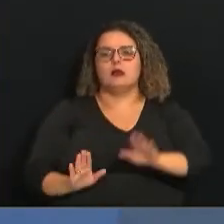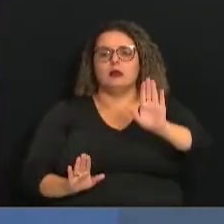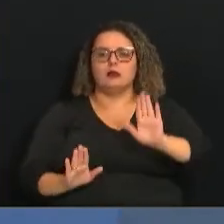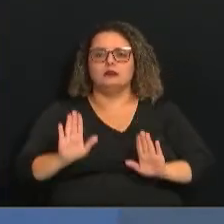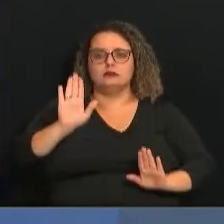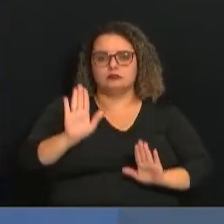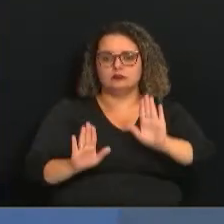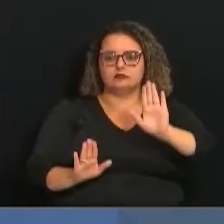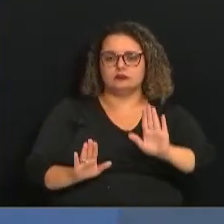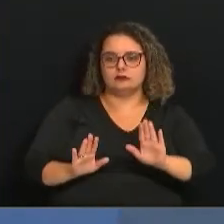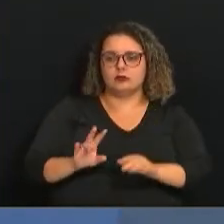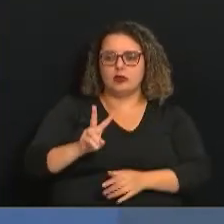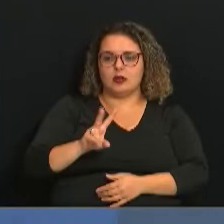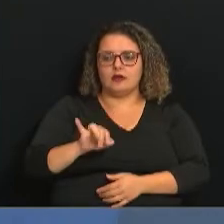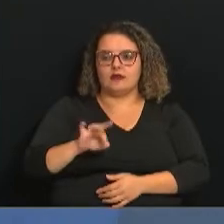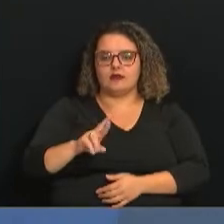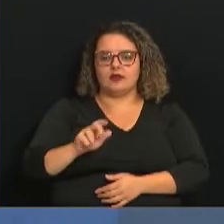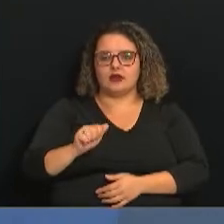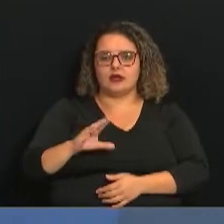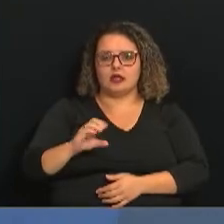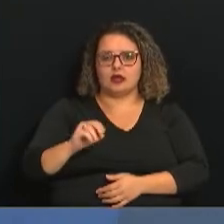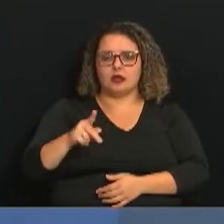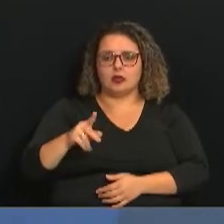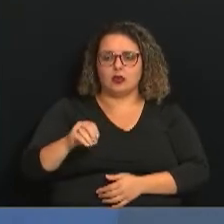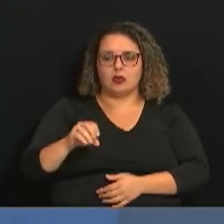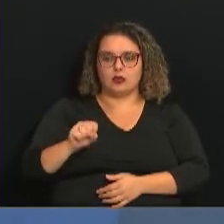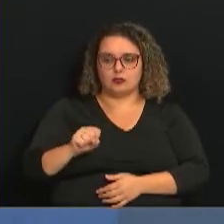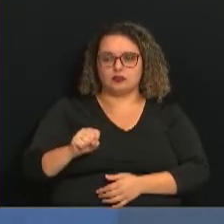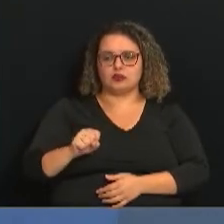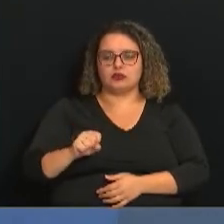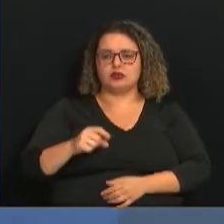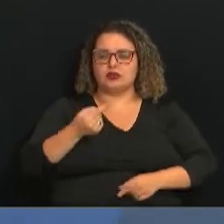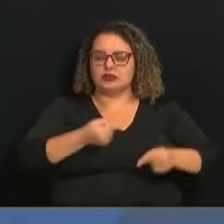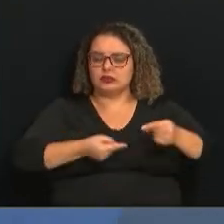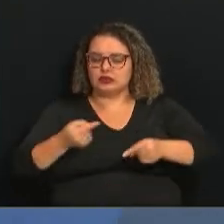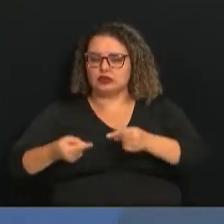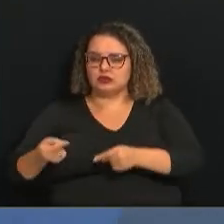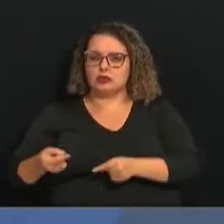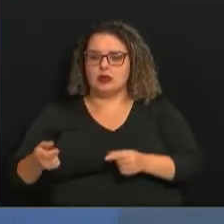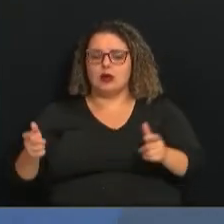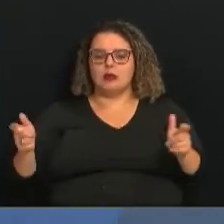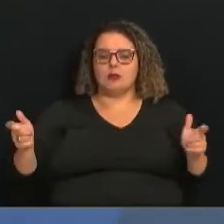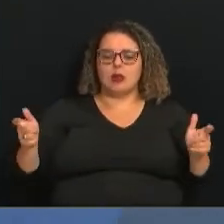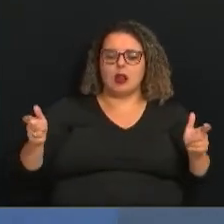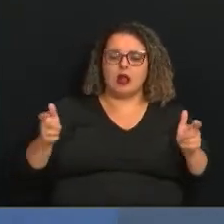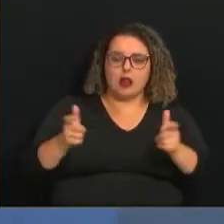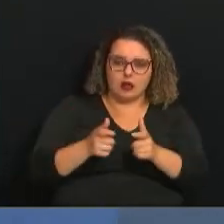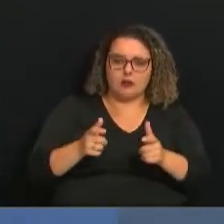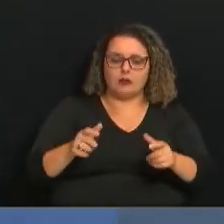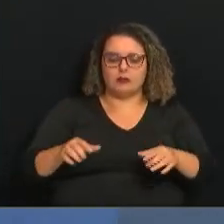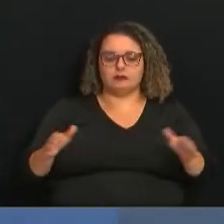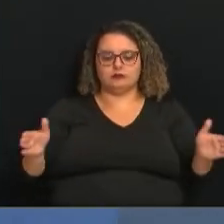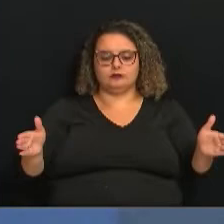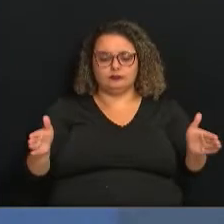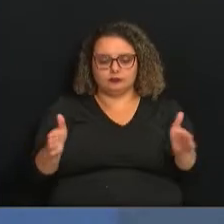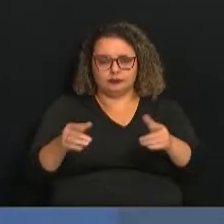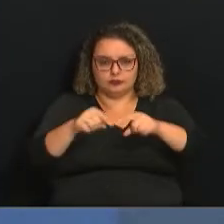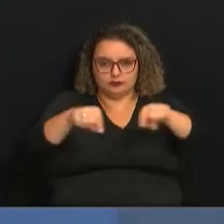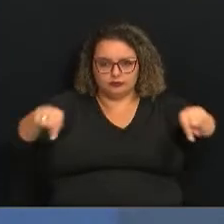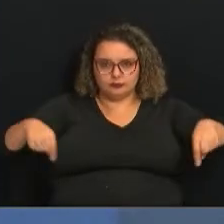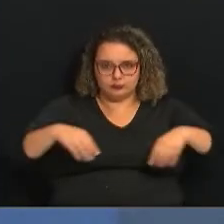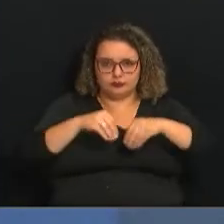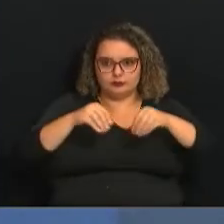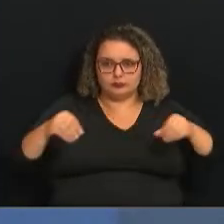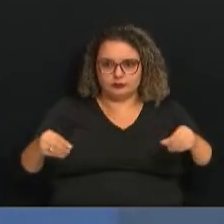Internacional de Viracopos, em Campinas. A gente lembra que tinha aquela discussão da redução de toda aquela área. O poder público da região,